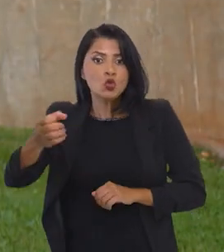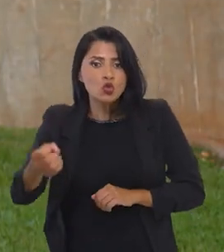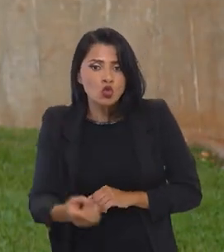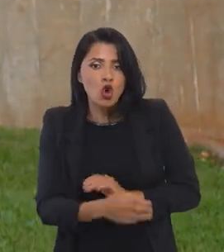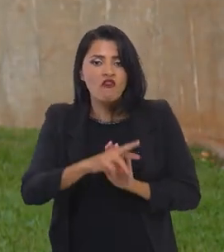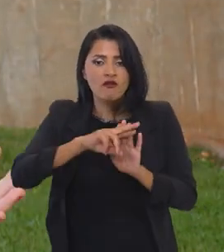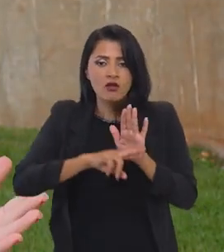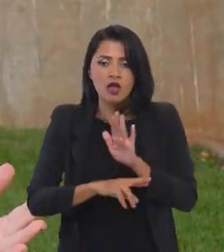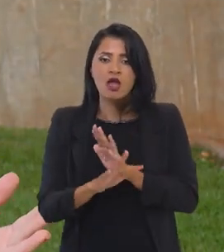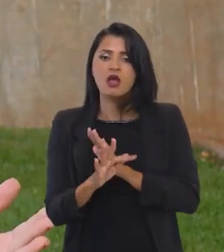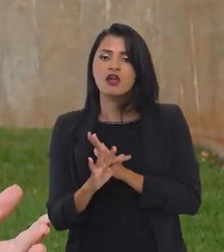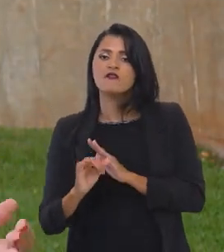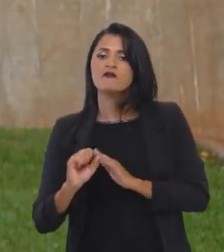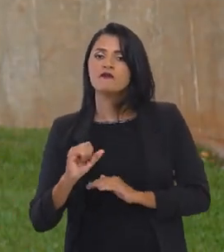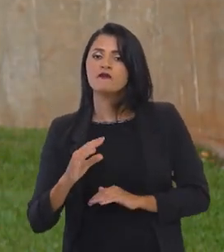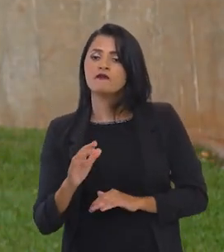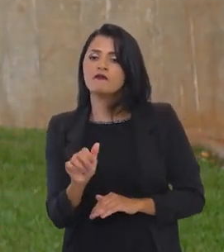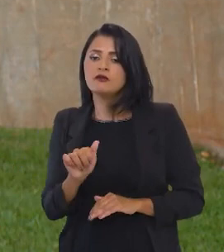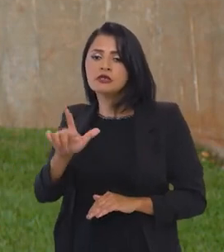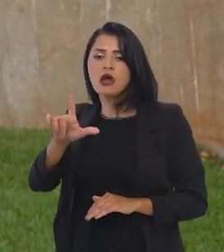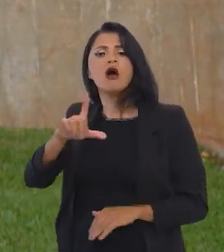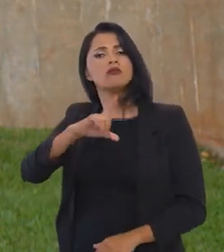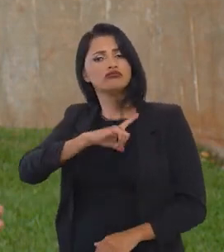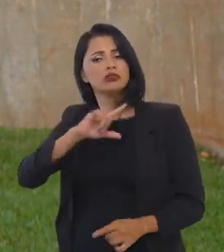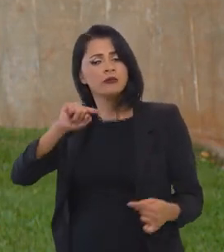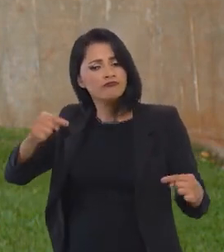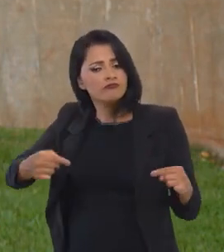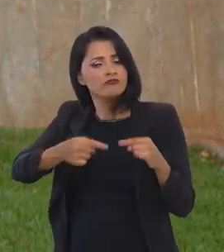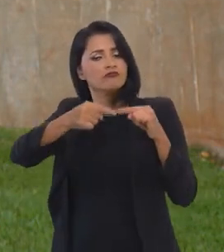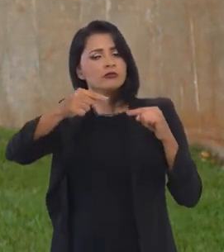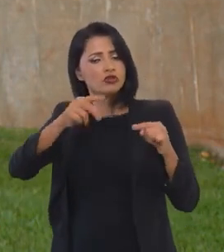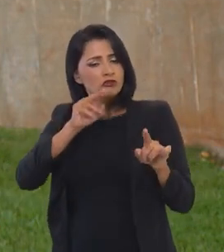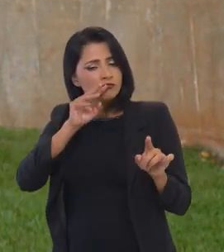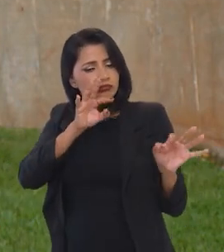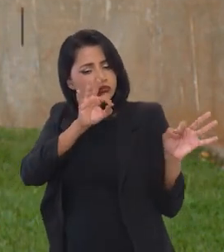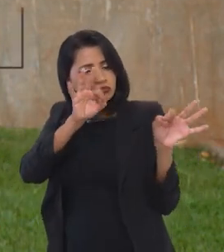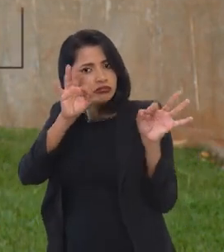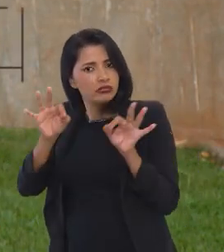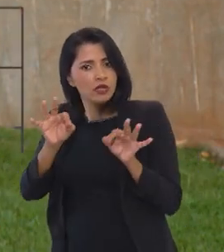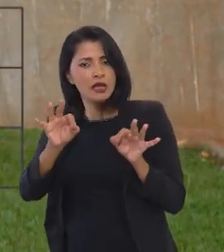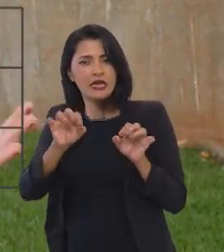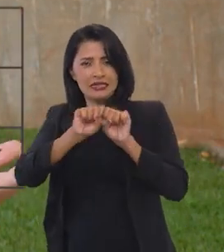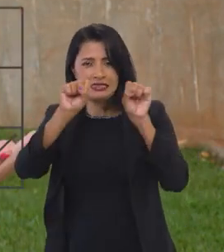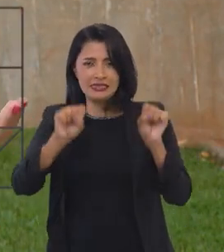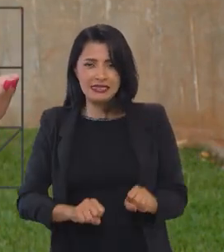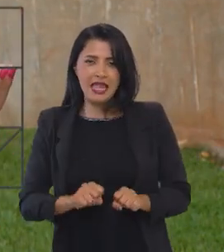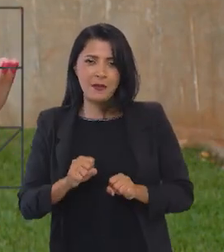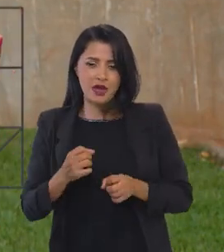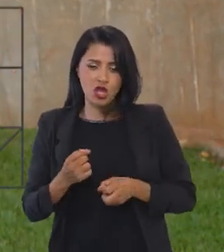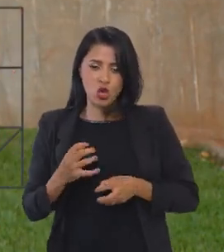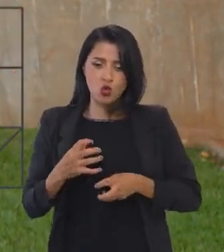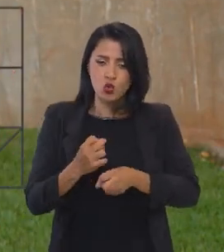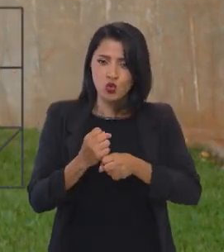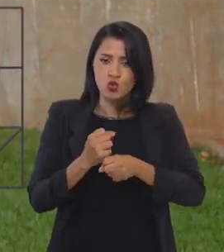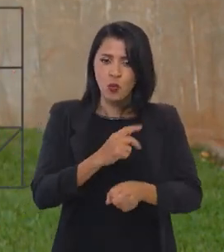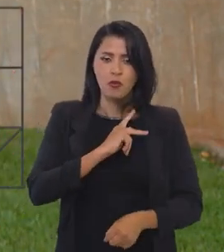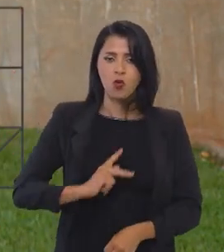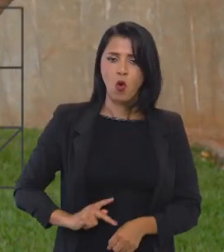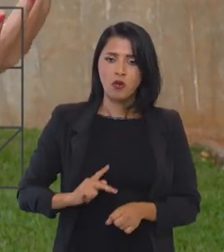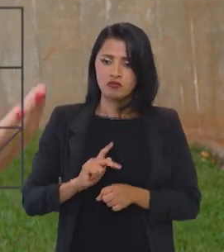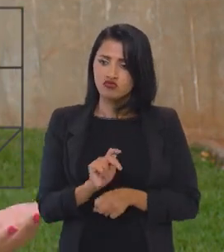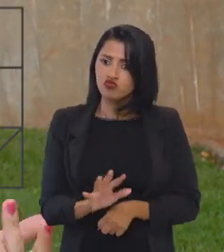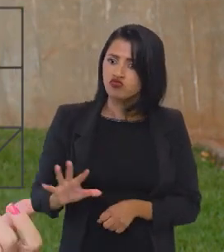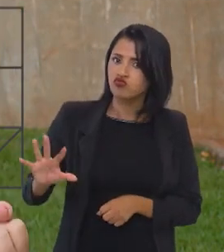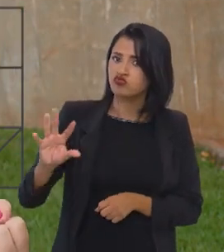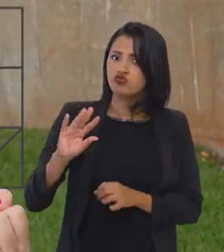o novo arcabouço fiscal, ele tem essa lógica de olhar o sistema das contas públicas de uma